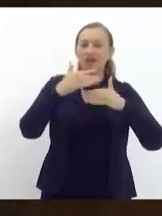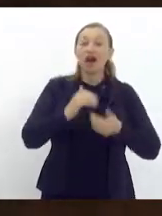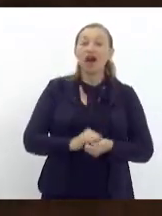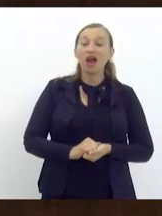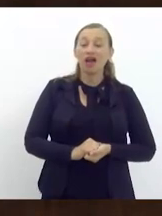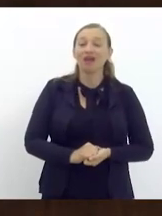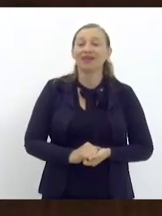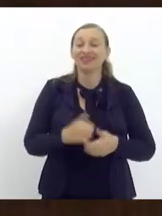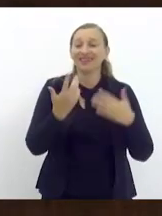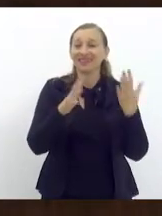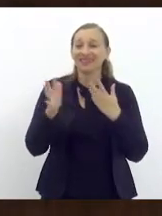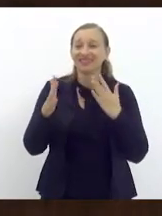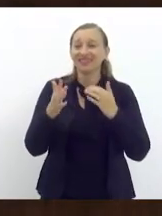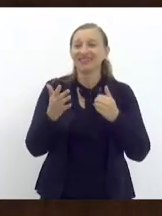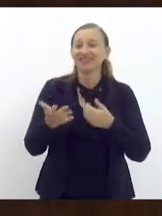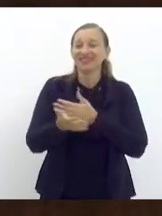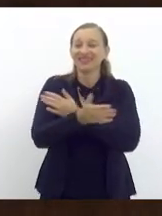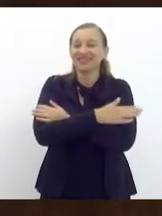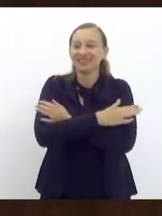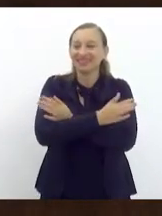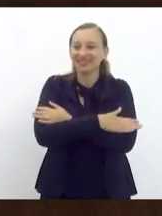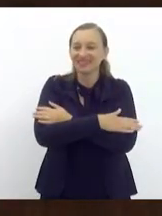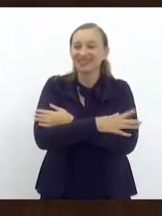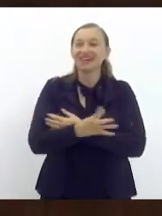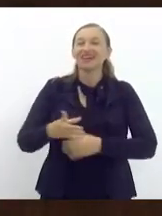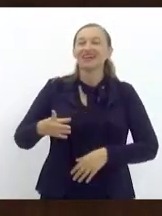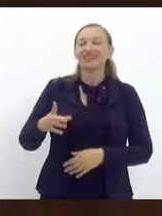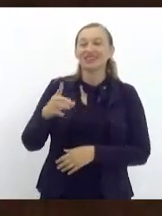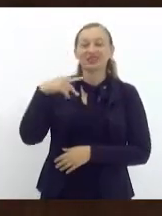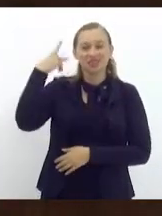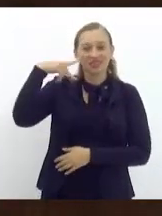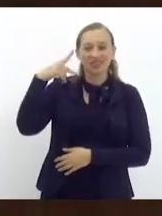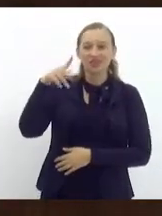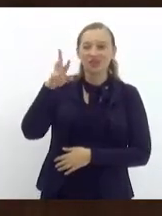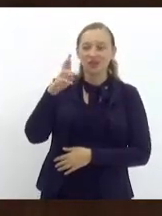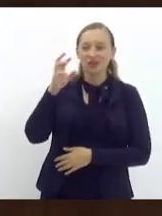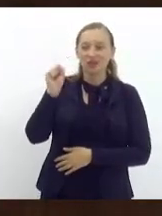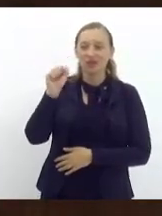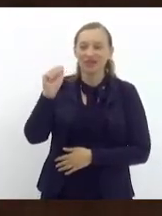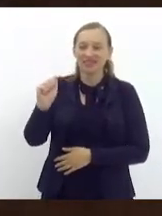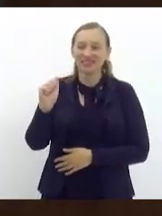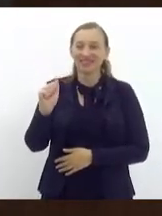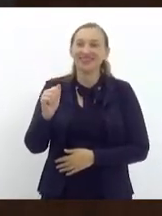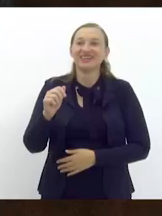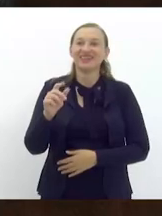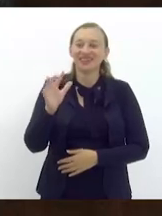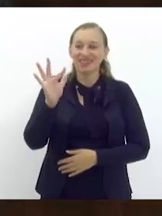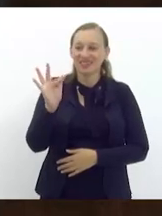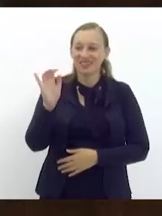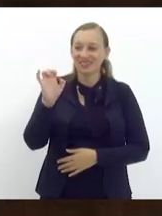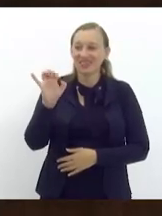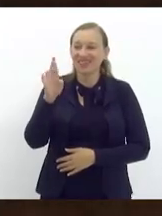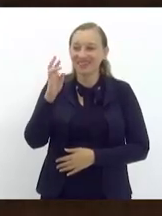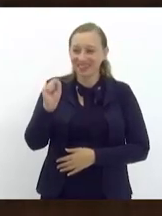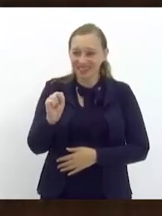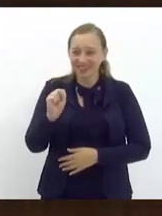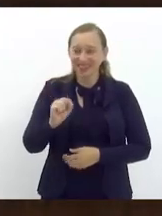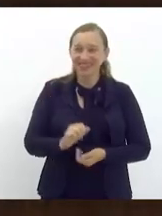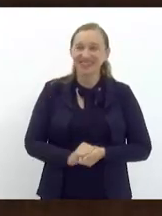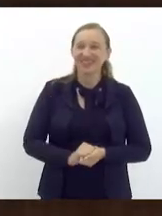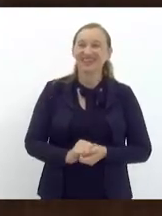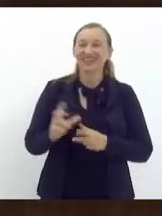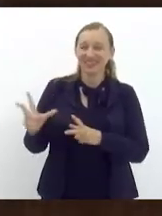parabenizar e deixar o abraço à nossa vereadora, Rosa Fernandes, e dizer que é mais do que